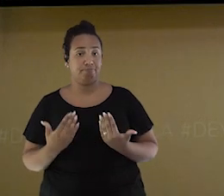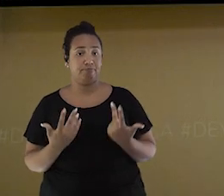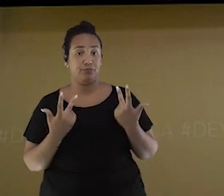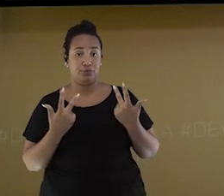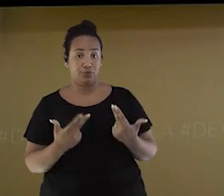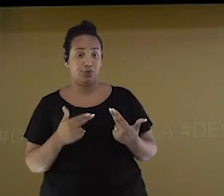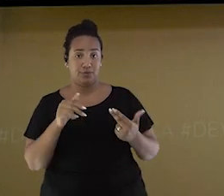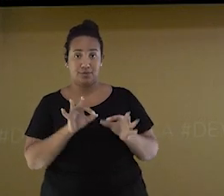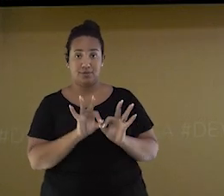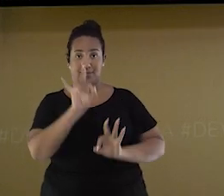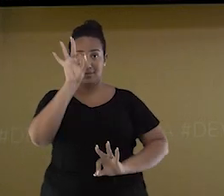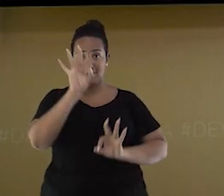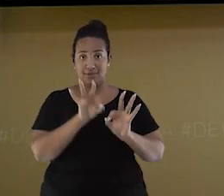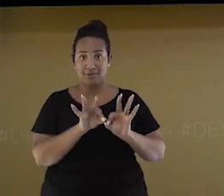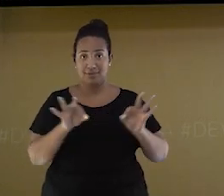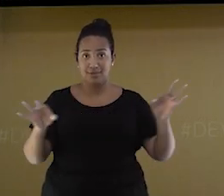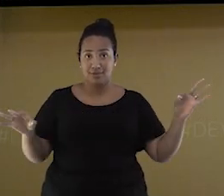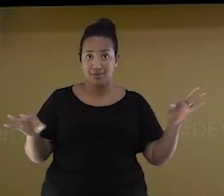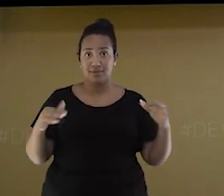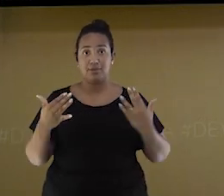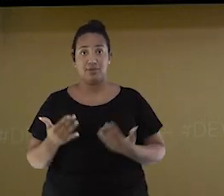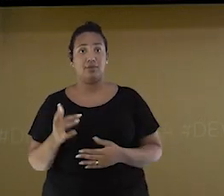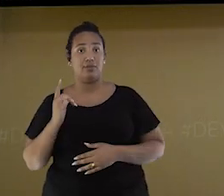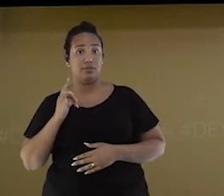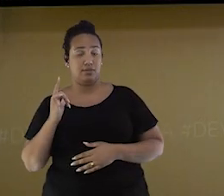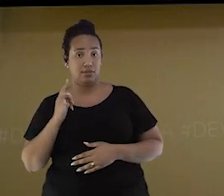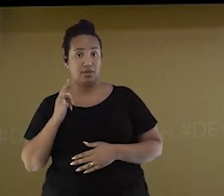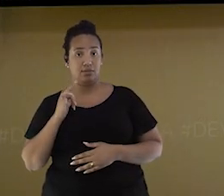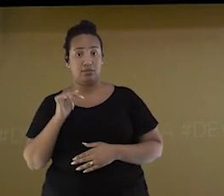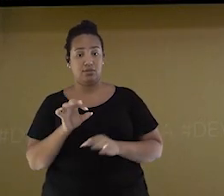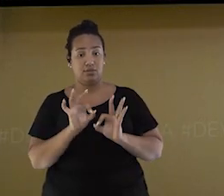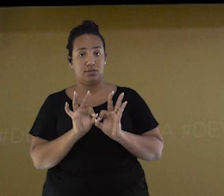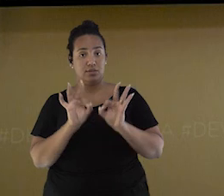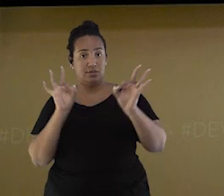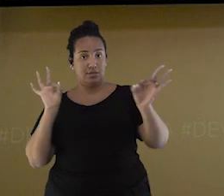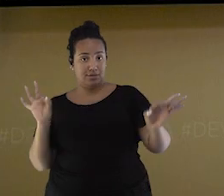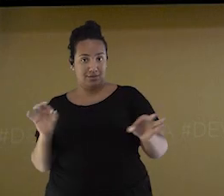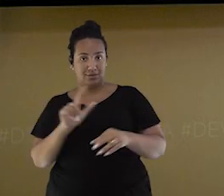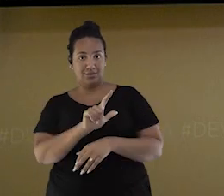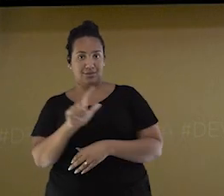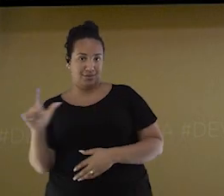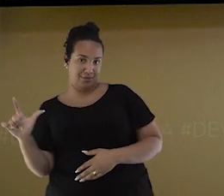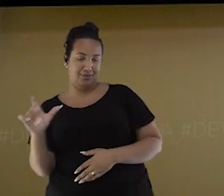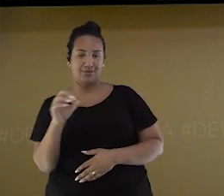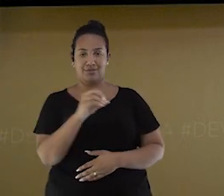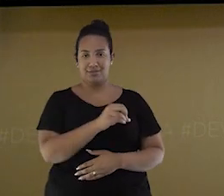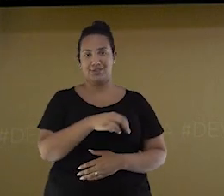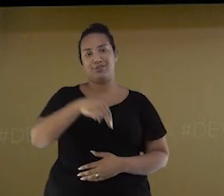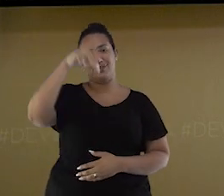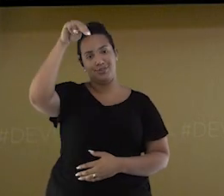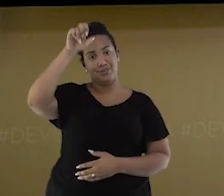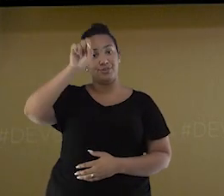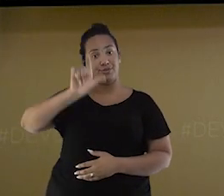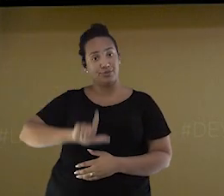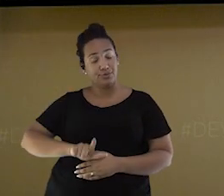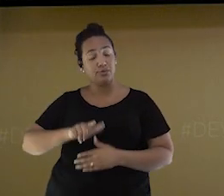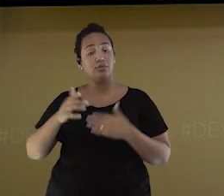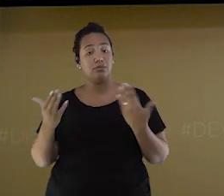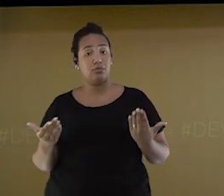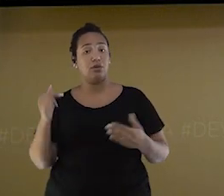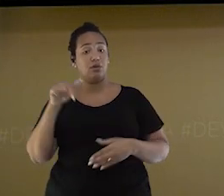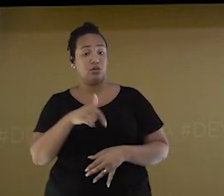geográficas existem as longitudes e as latitudes, o jogo possui as linhas imaginárias,